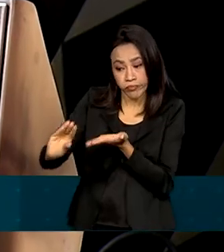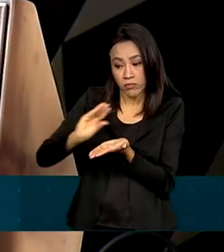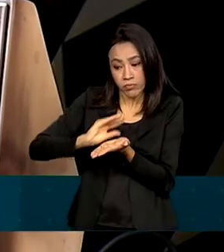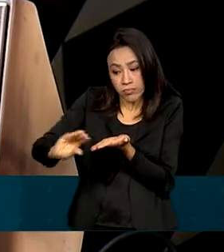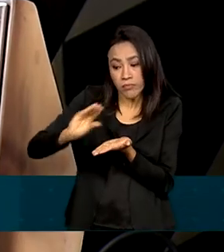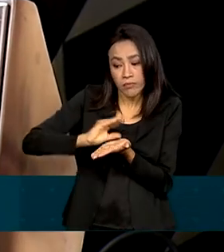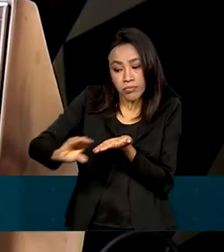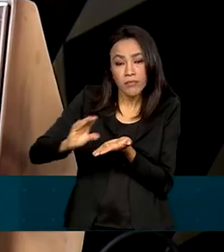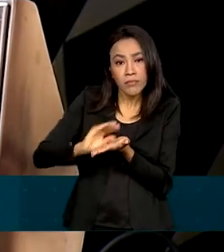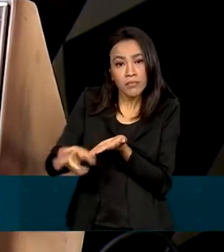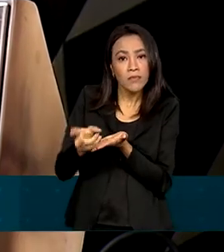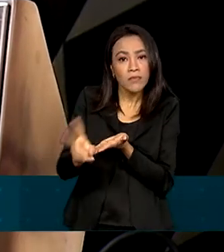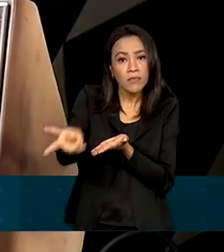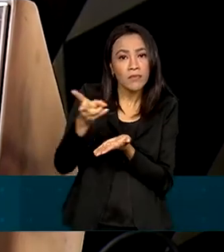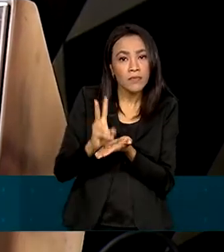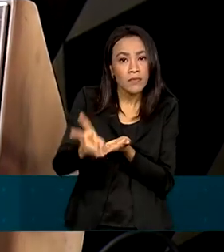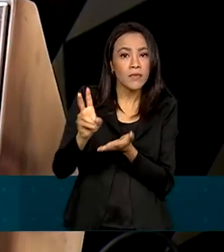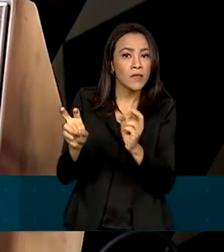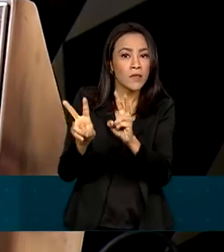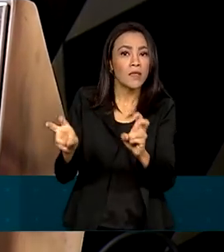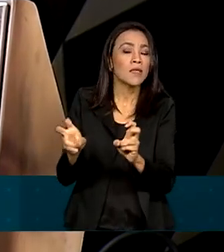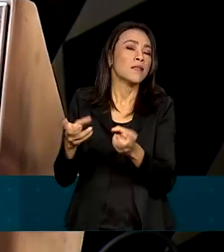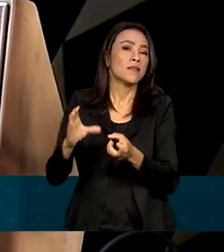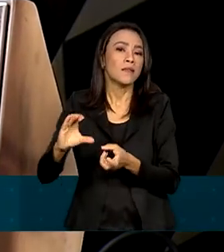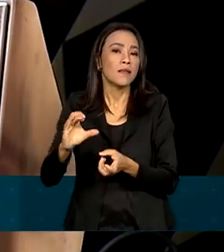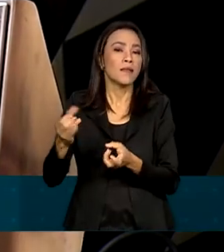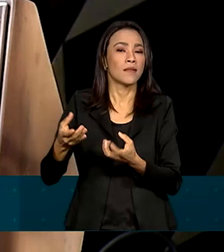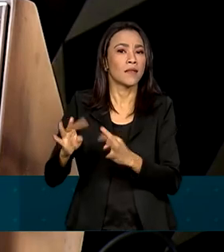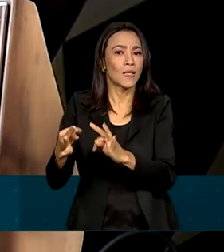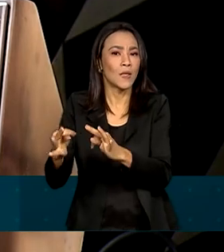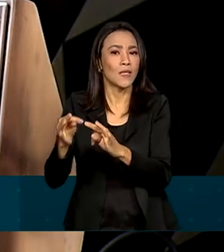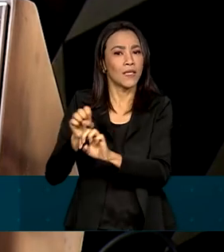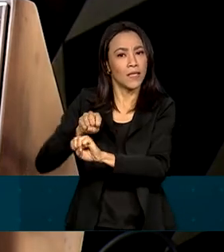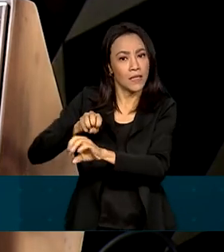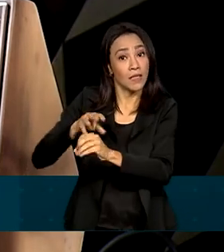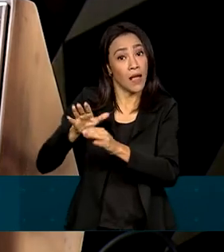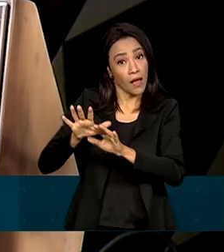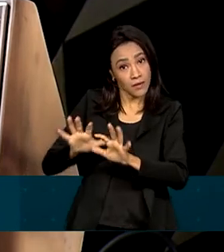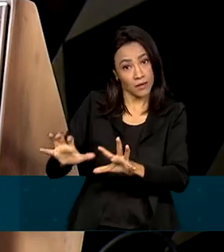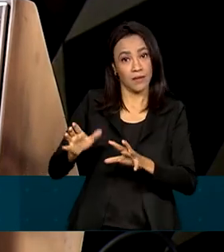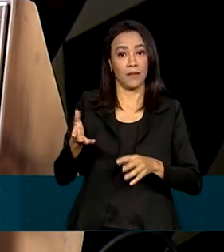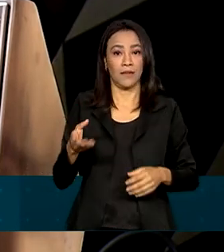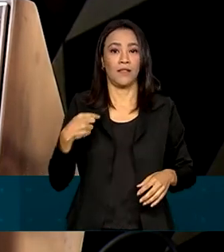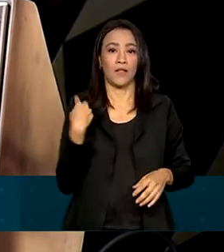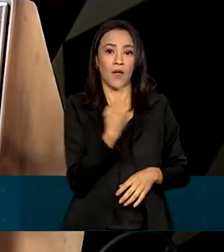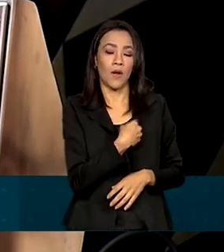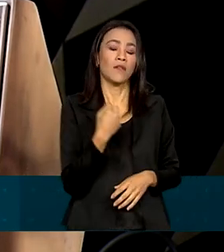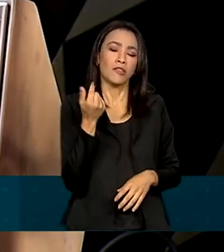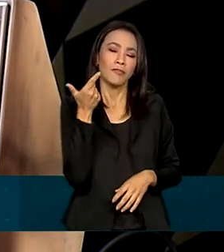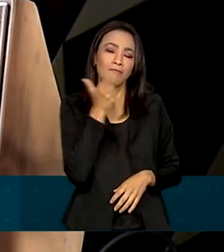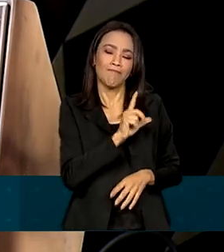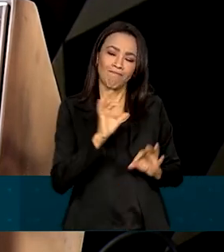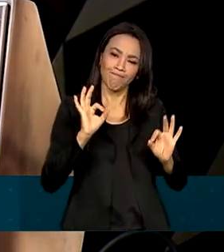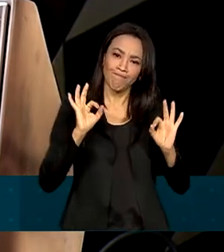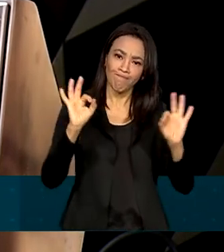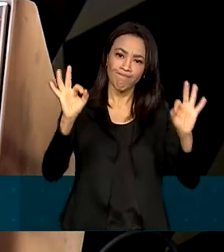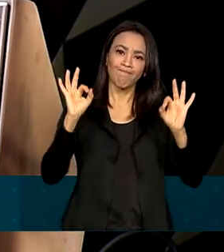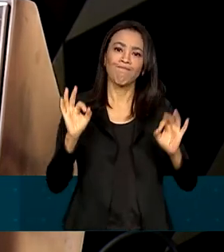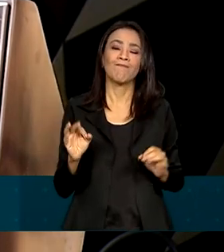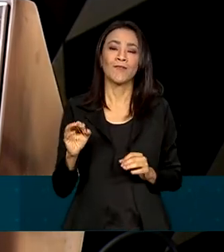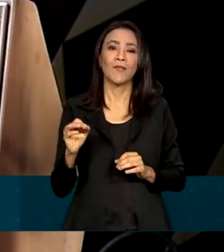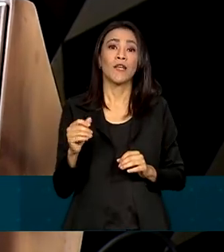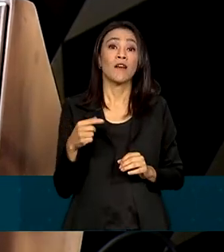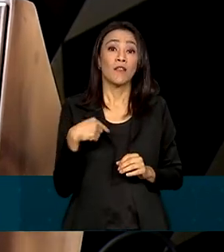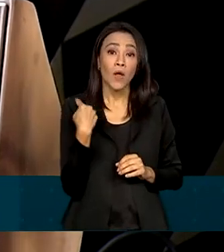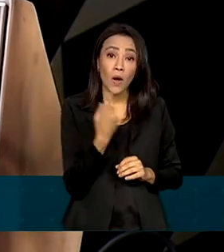e sustentável em ciência, tecnologia e educação. Só assim nós seremos de fato soberanos, só